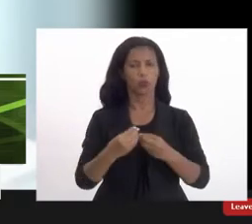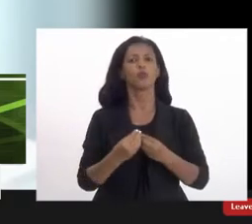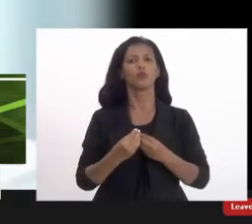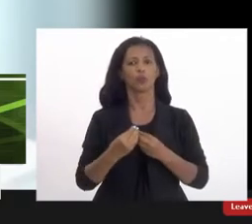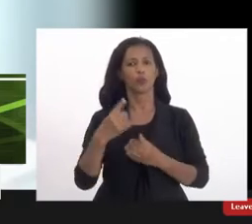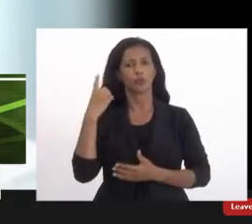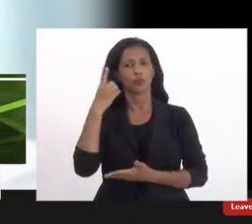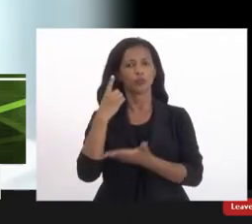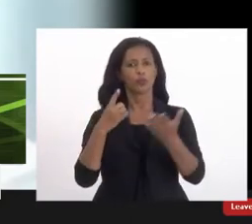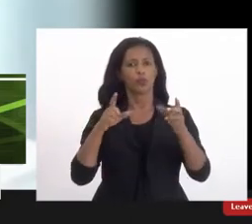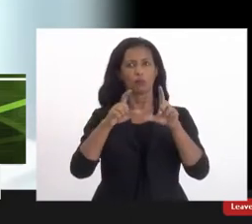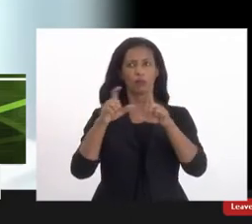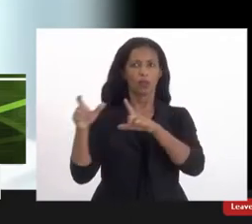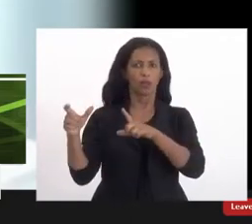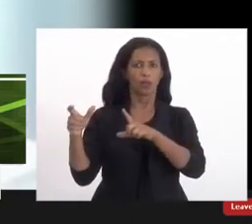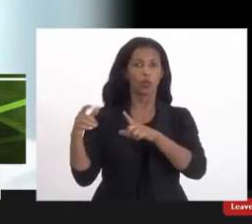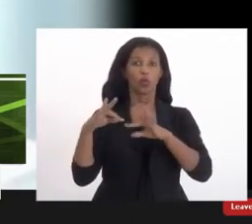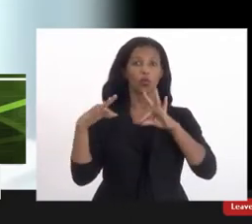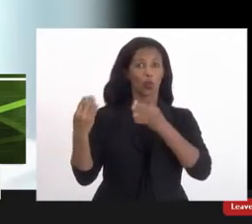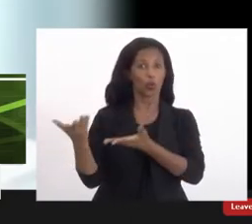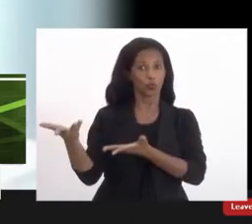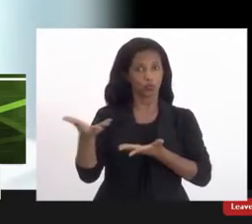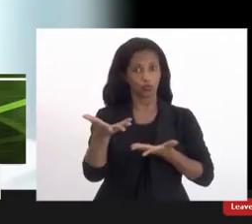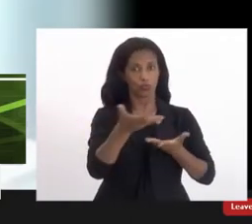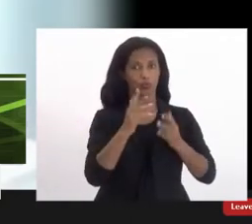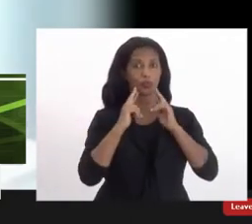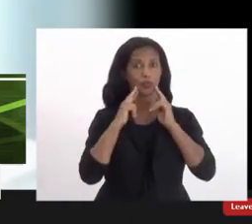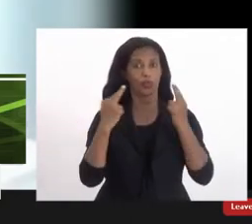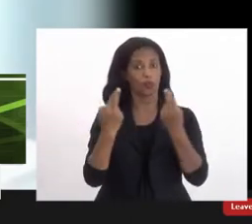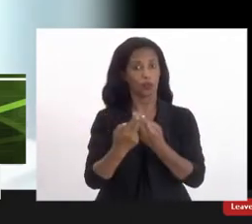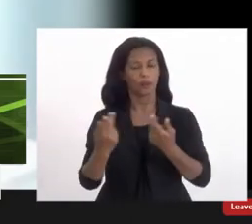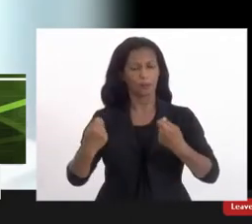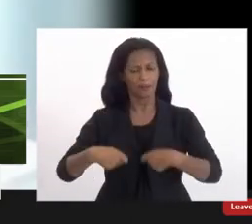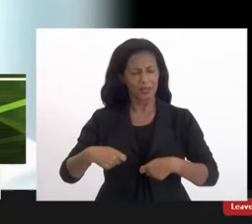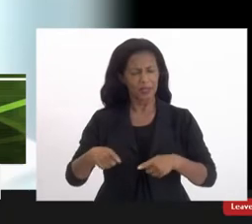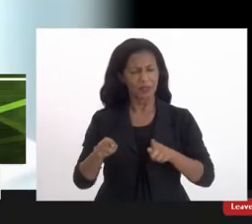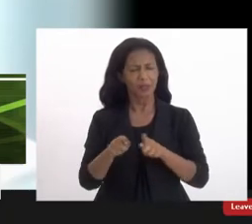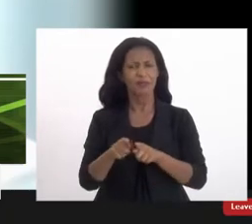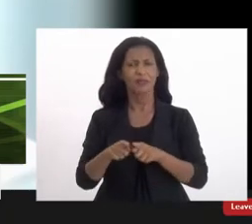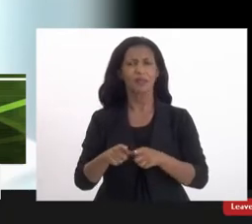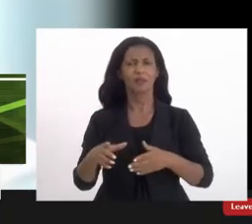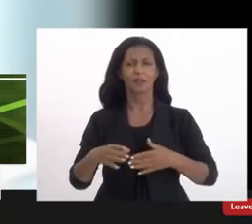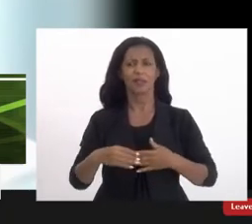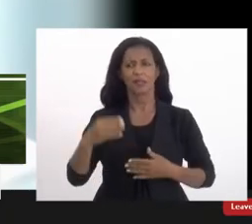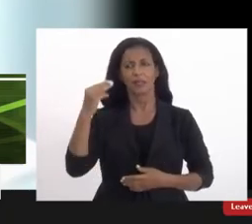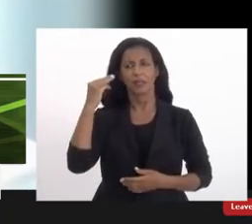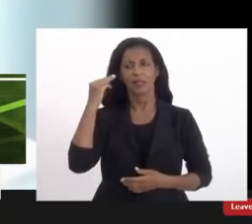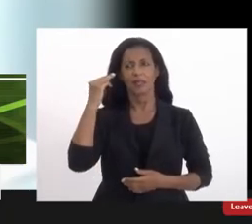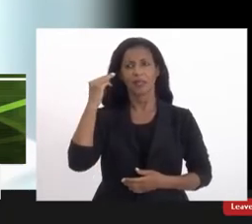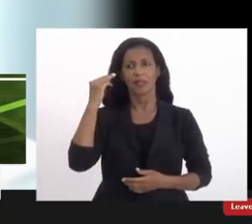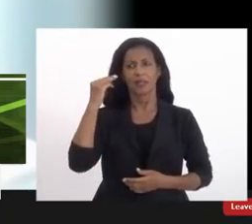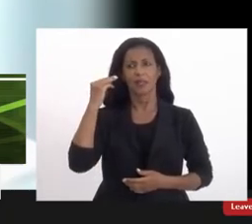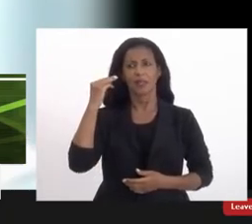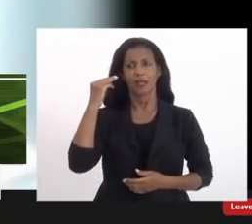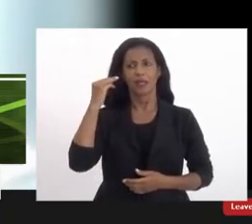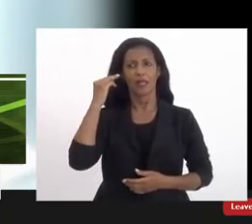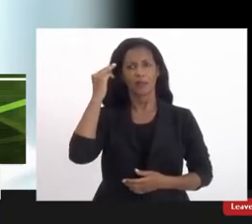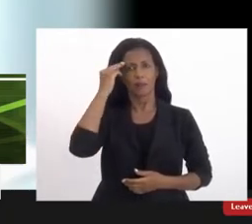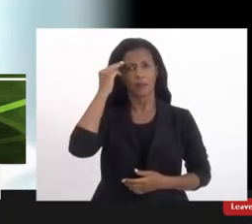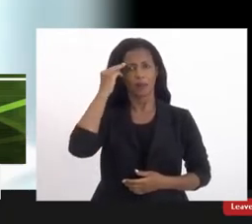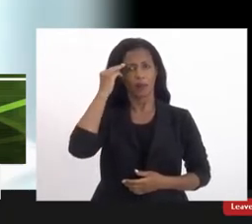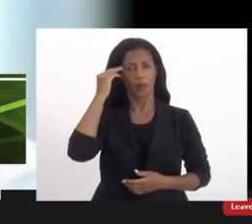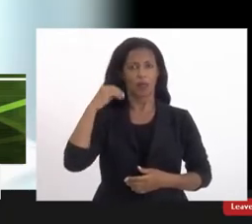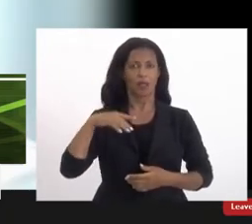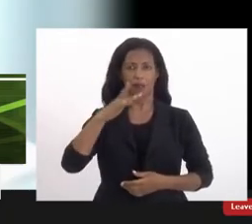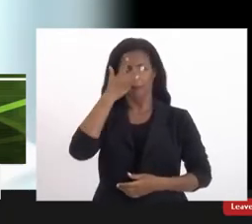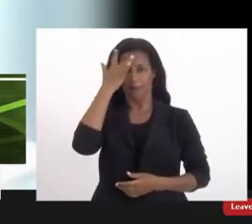as companheiras da mesa eu preciso também aqui fazer uma saudação em memória as conselheiras Maria